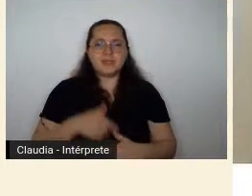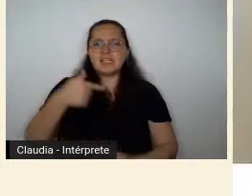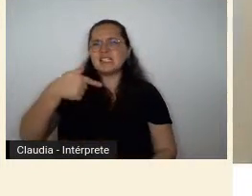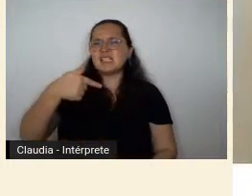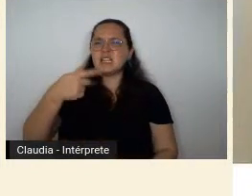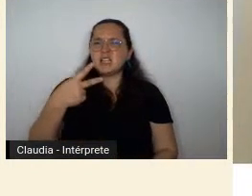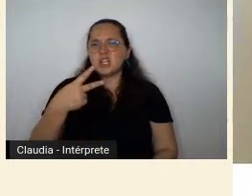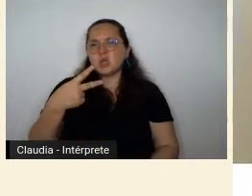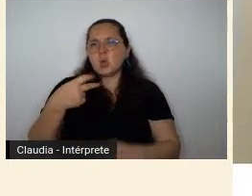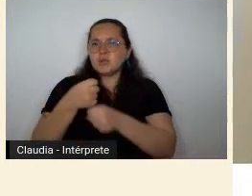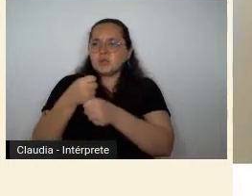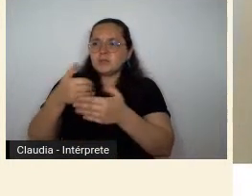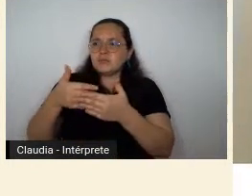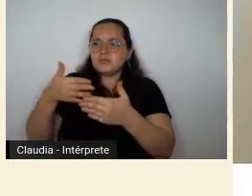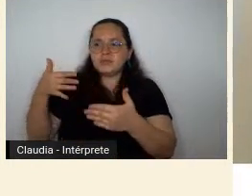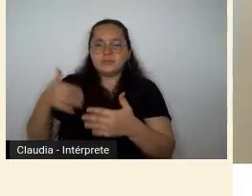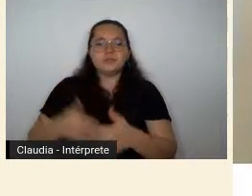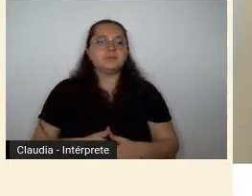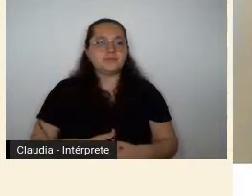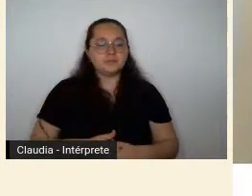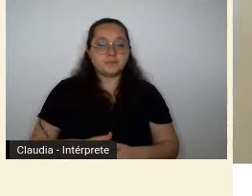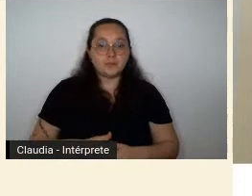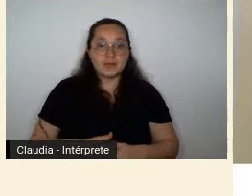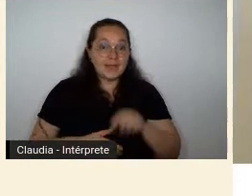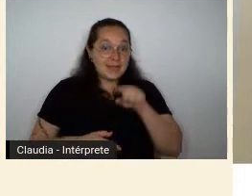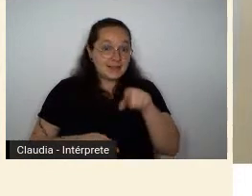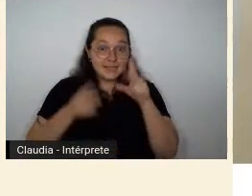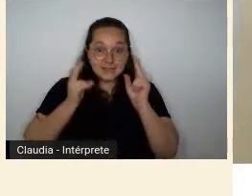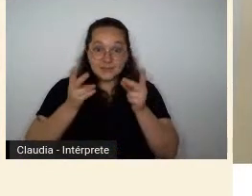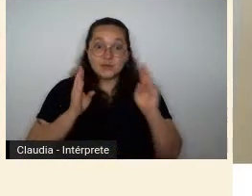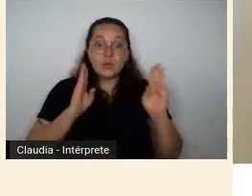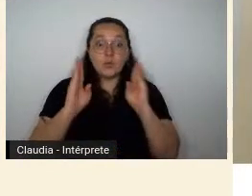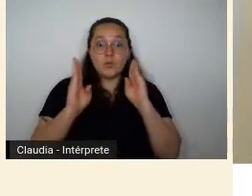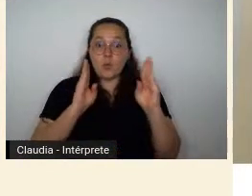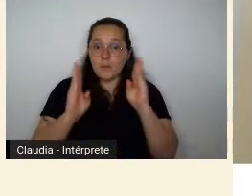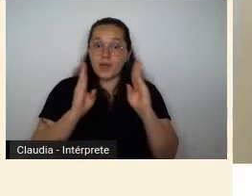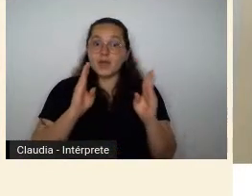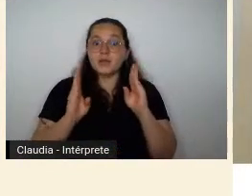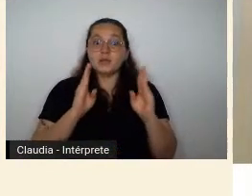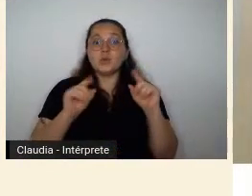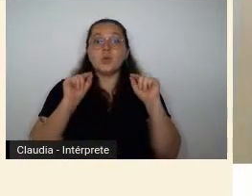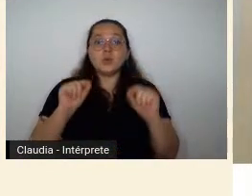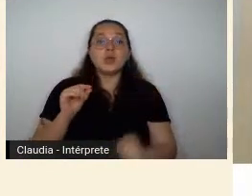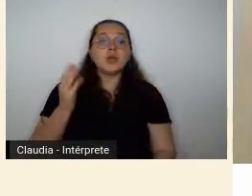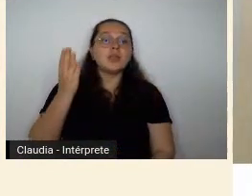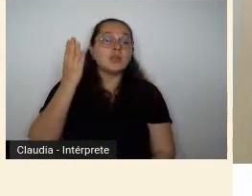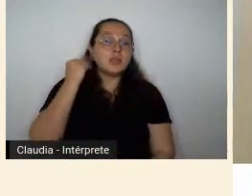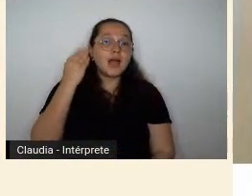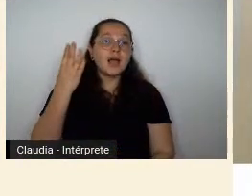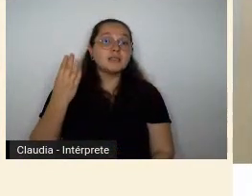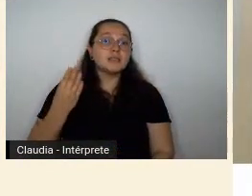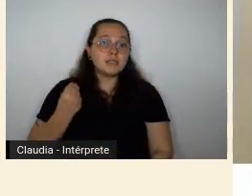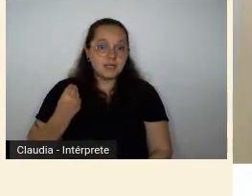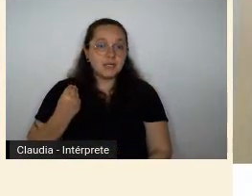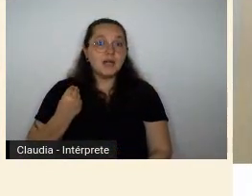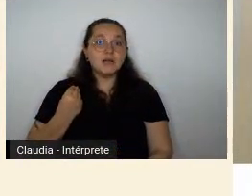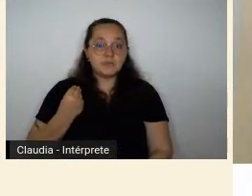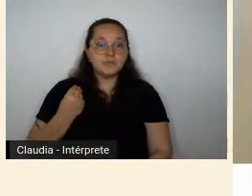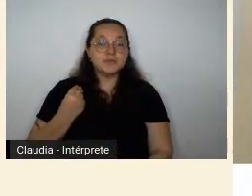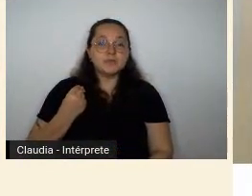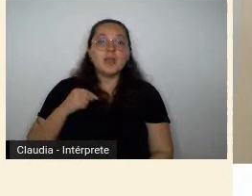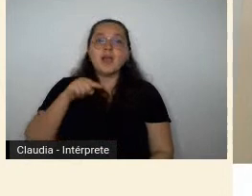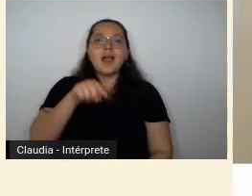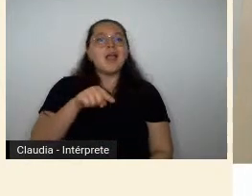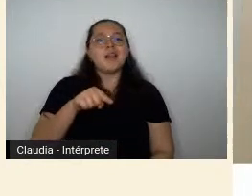de novo. É nesse momento, justamente, então, que a Tarsila é construída, né, como a grande